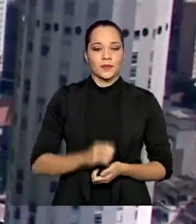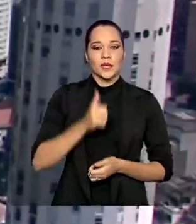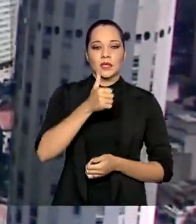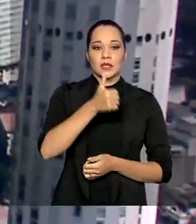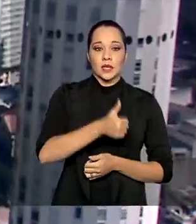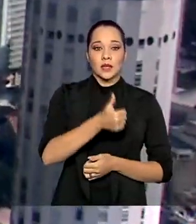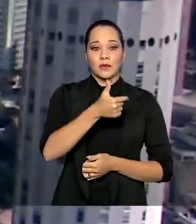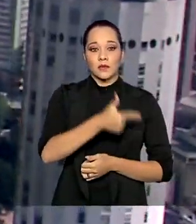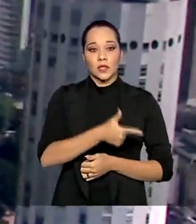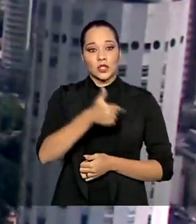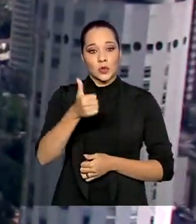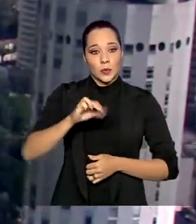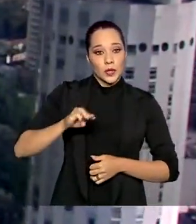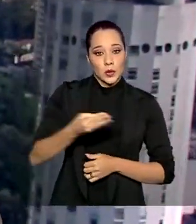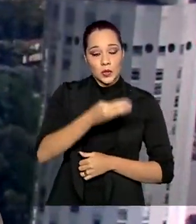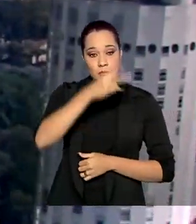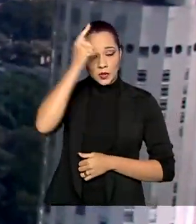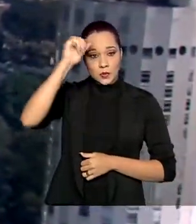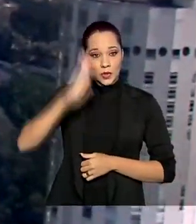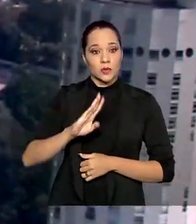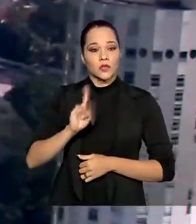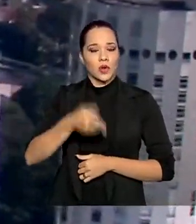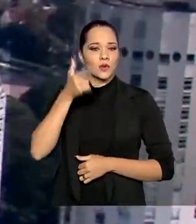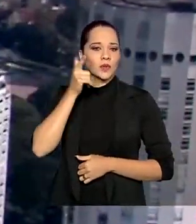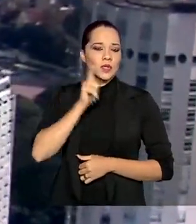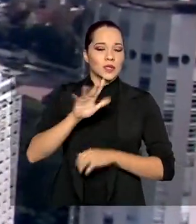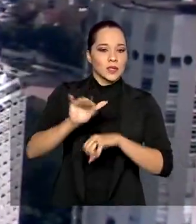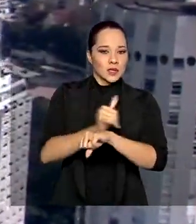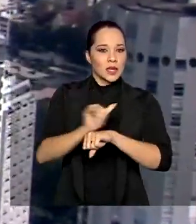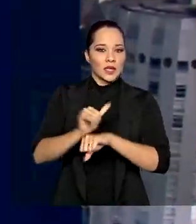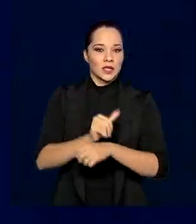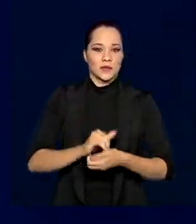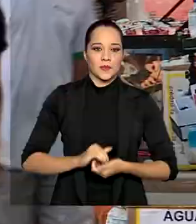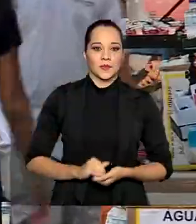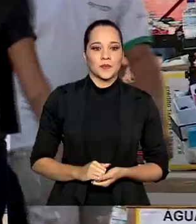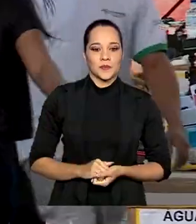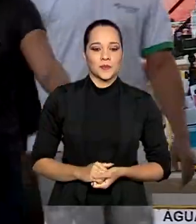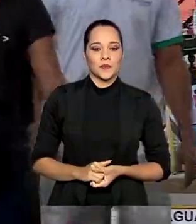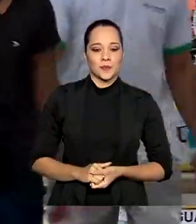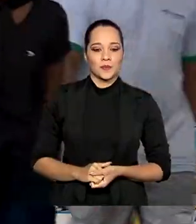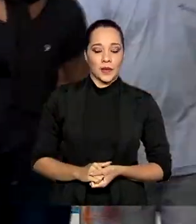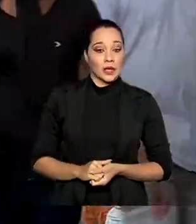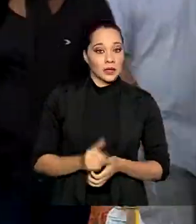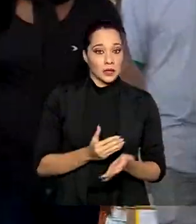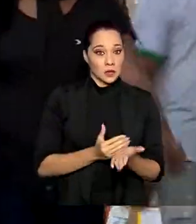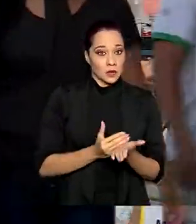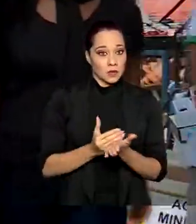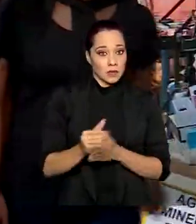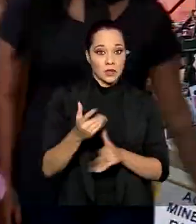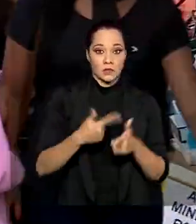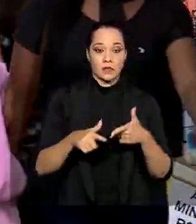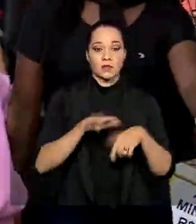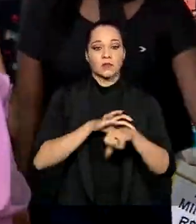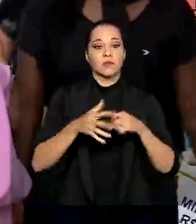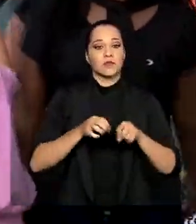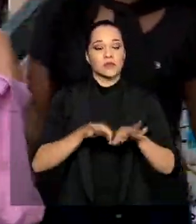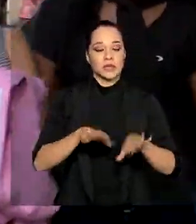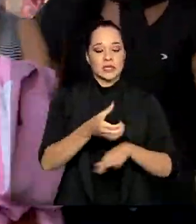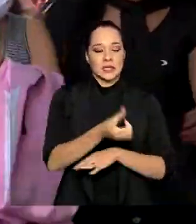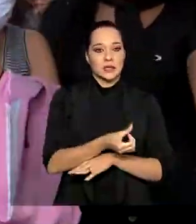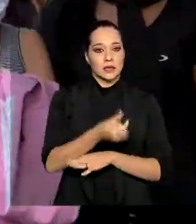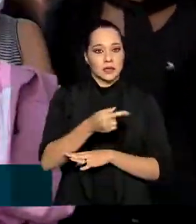121 milhões de brasileiros já foram alcançados pelas medidas. Desde o início da pandemia, 67